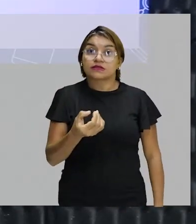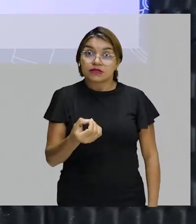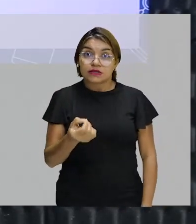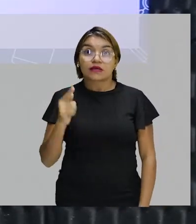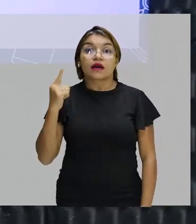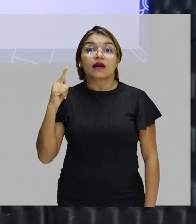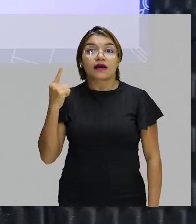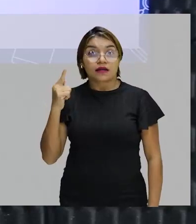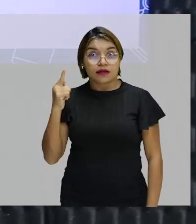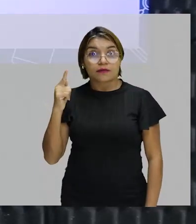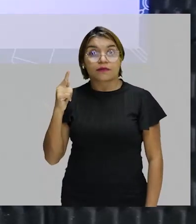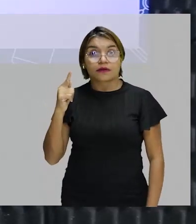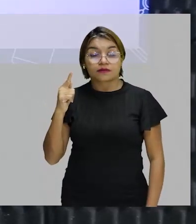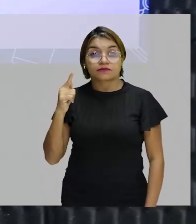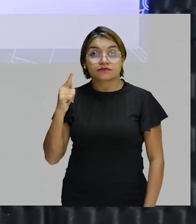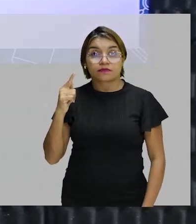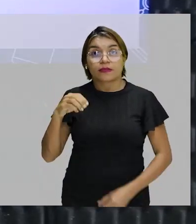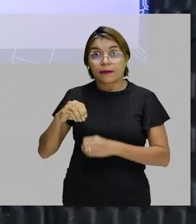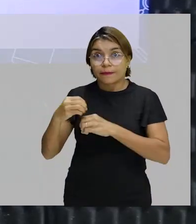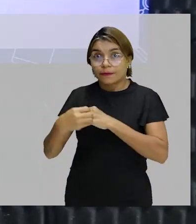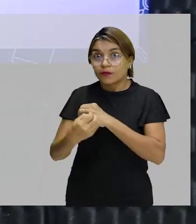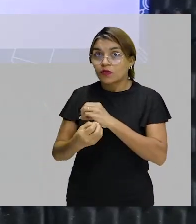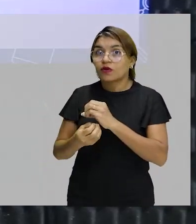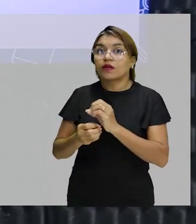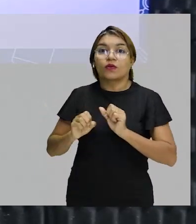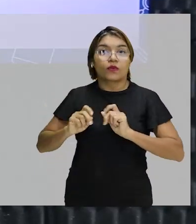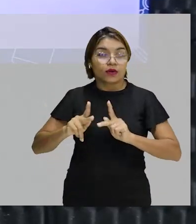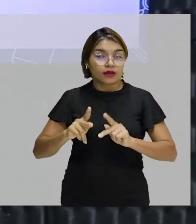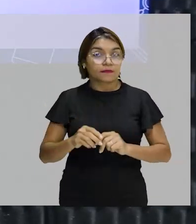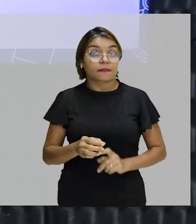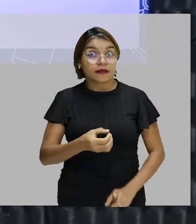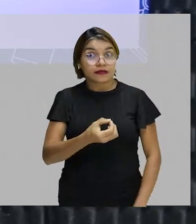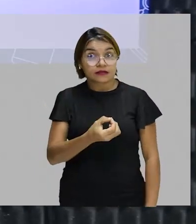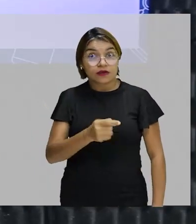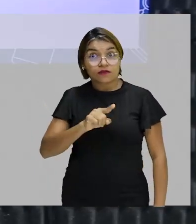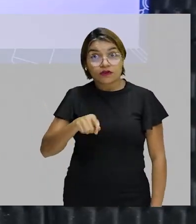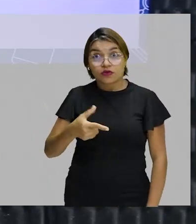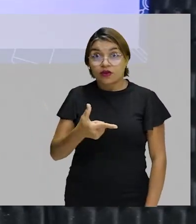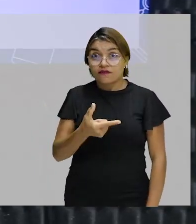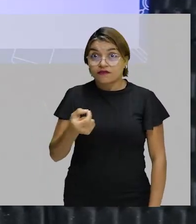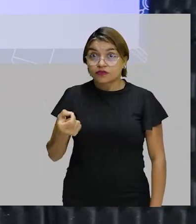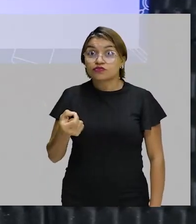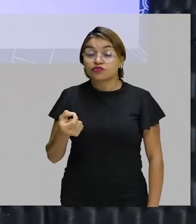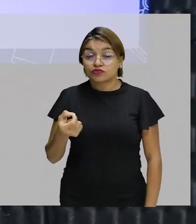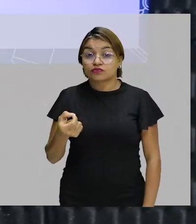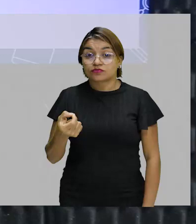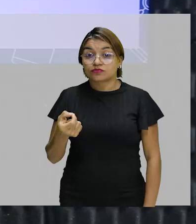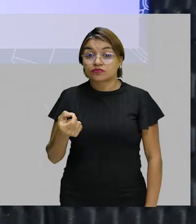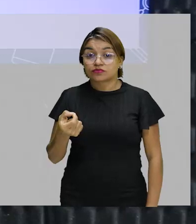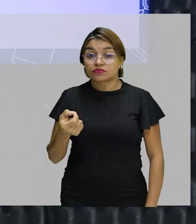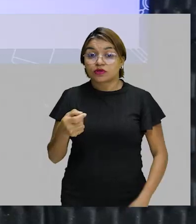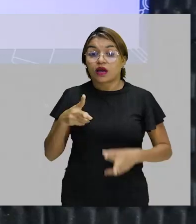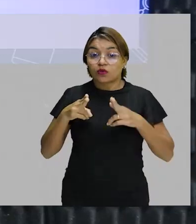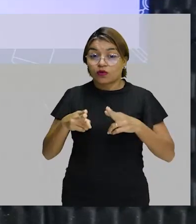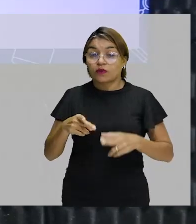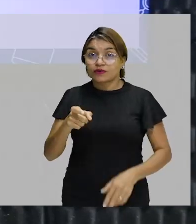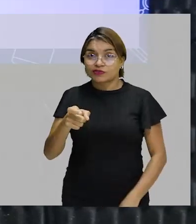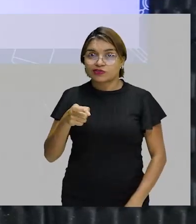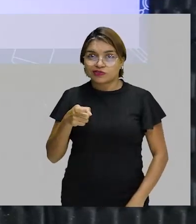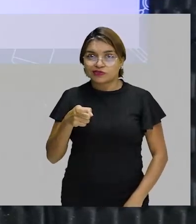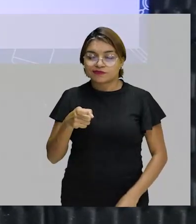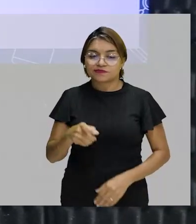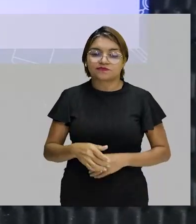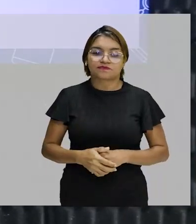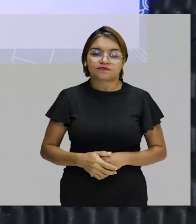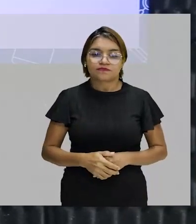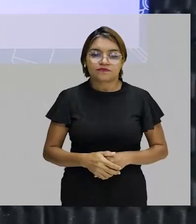dessa molécula. Ok? 0,20 vai equivaler a X. Bom,